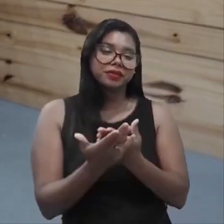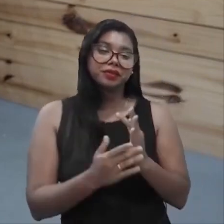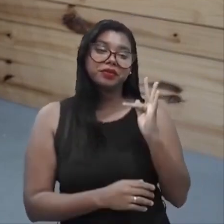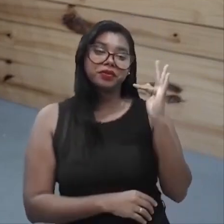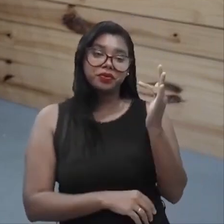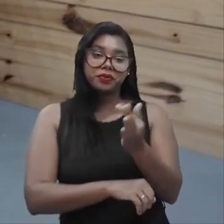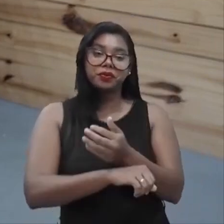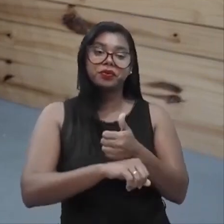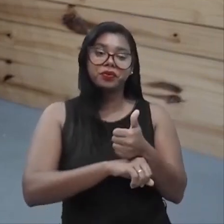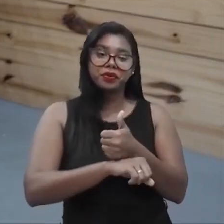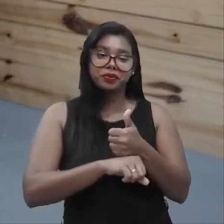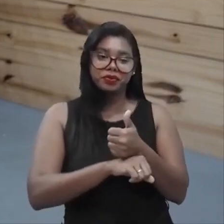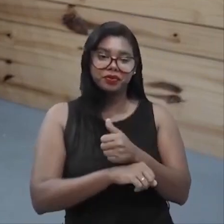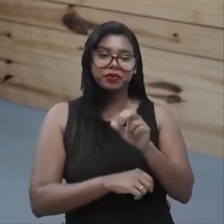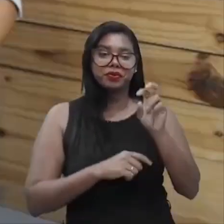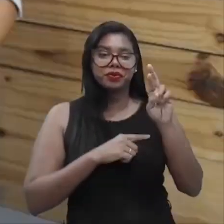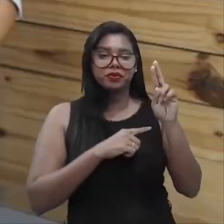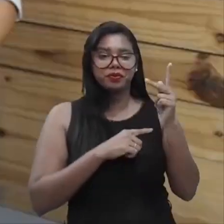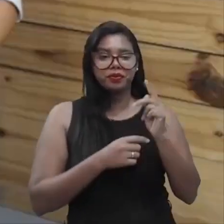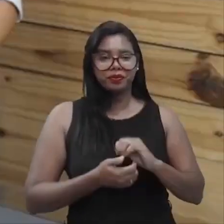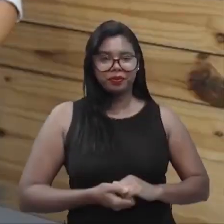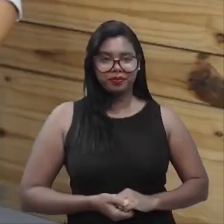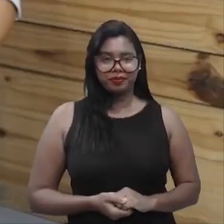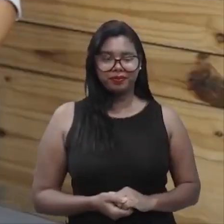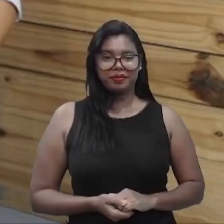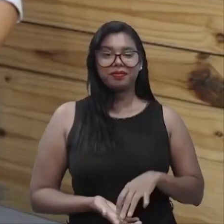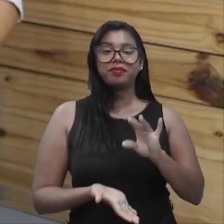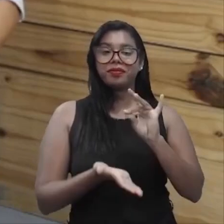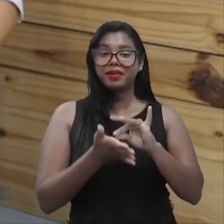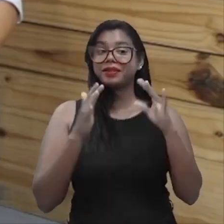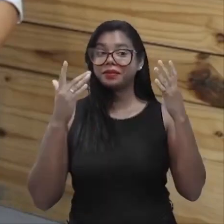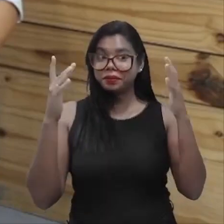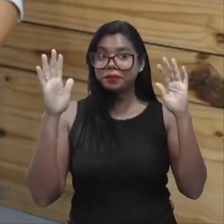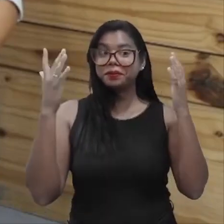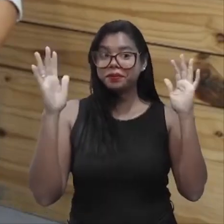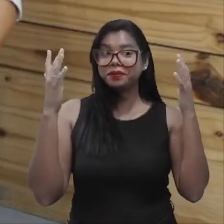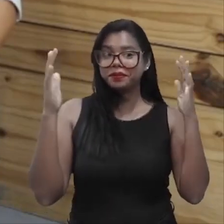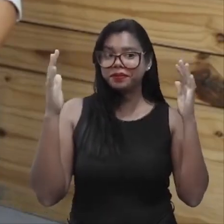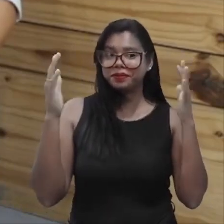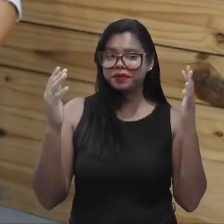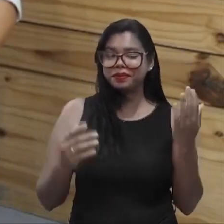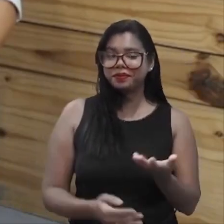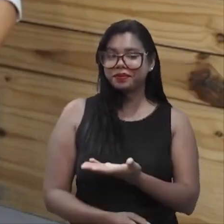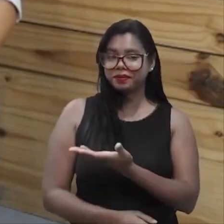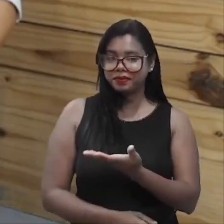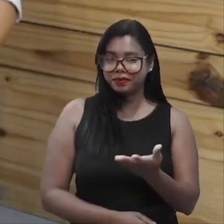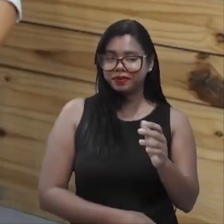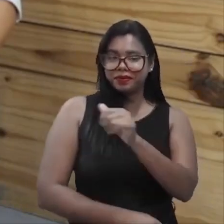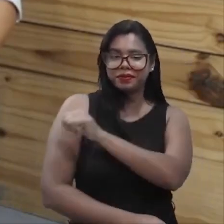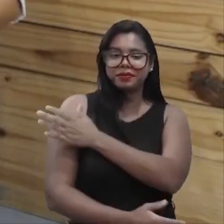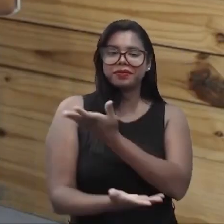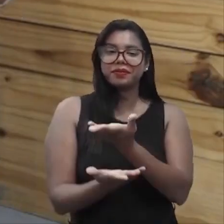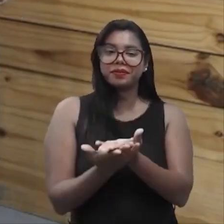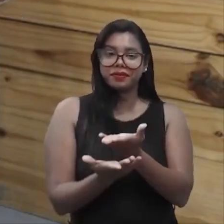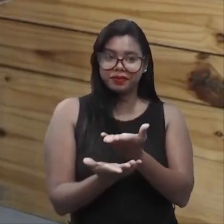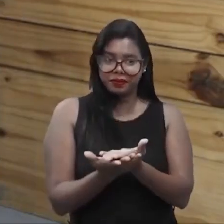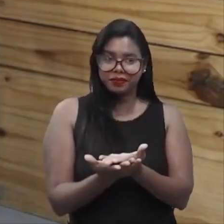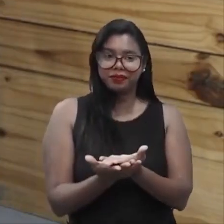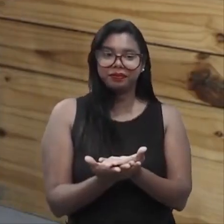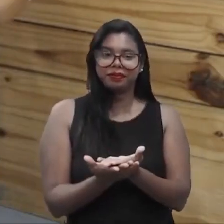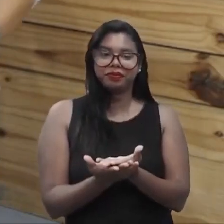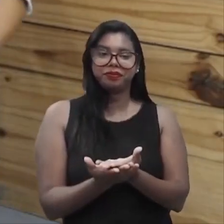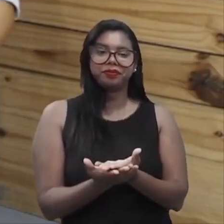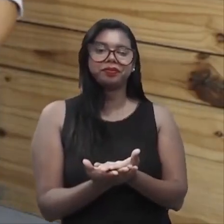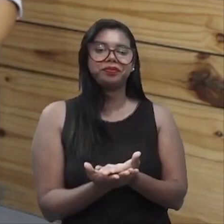profissional de RH? Na verdade, eu já parabenizo. Porque se o aluno, uma